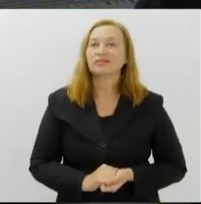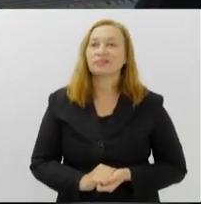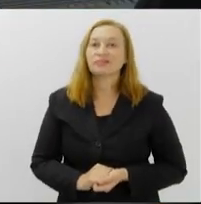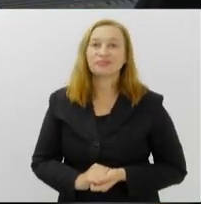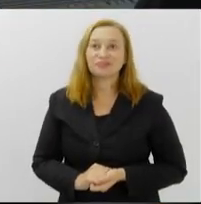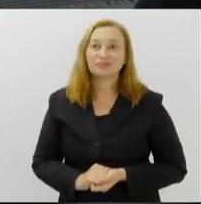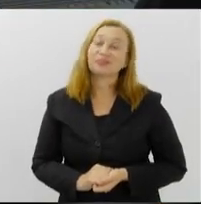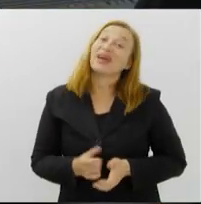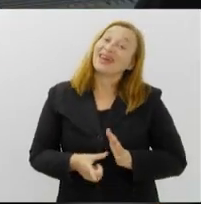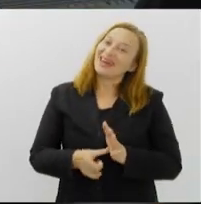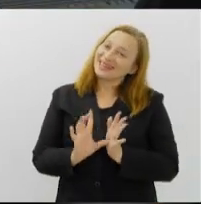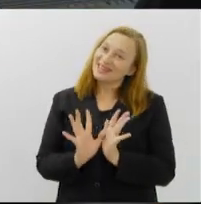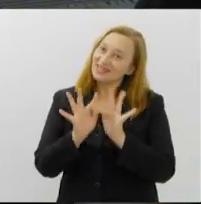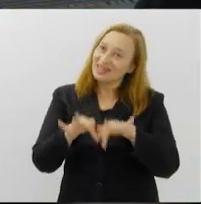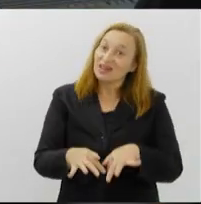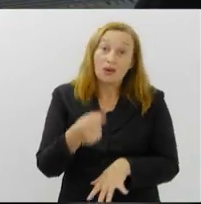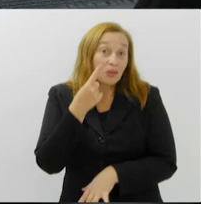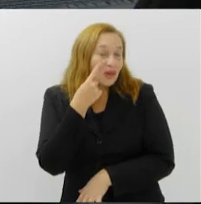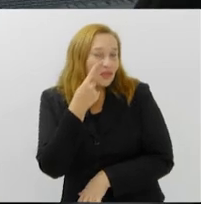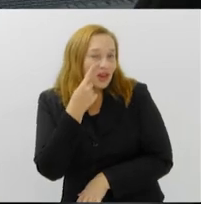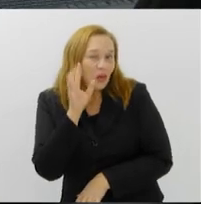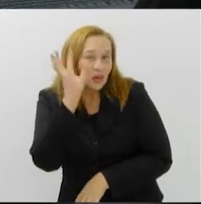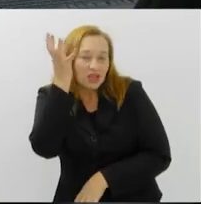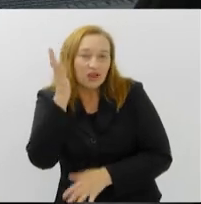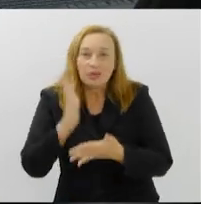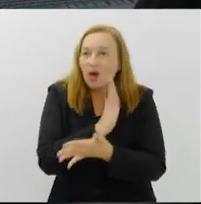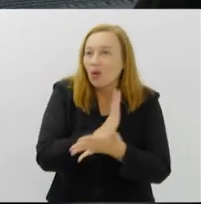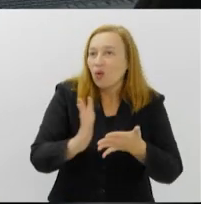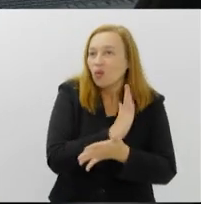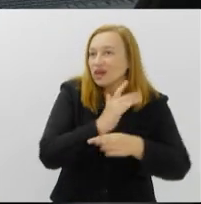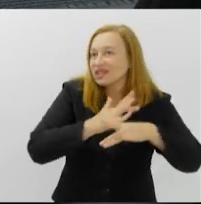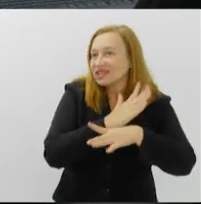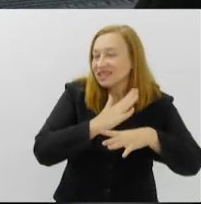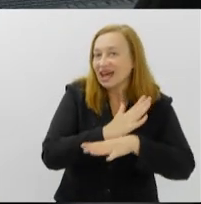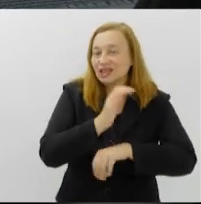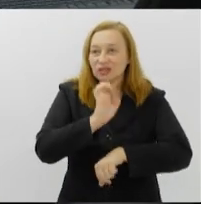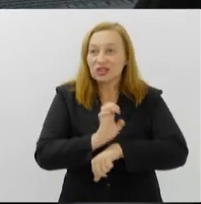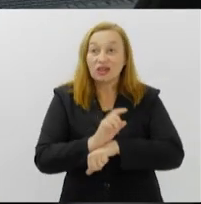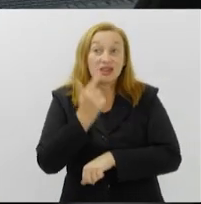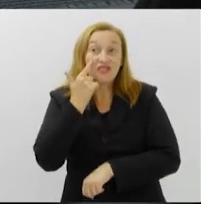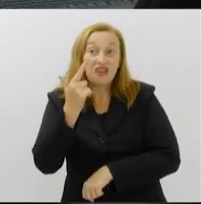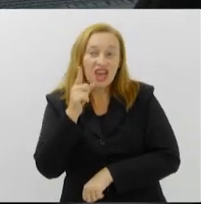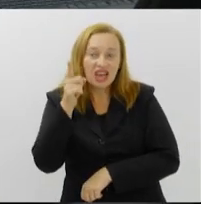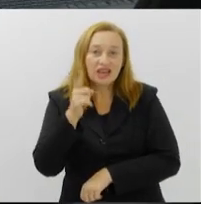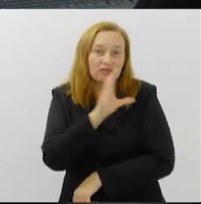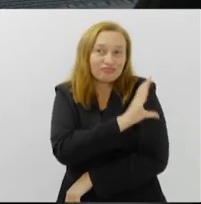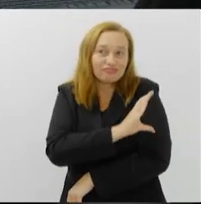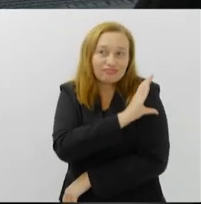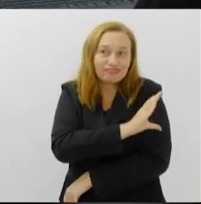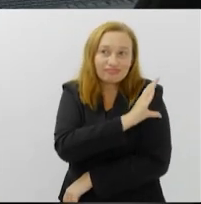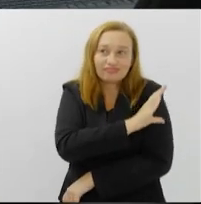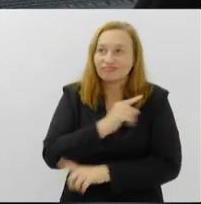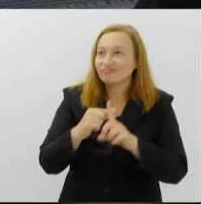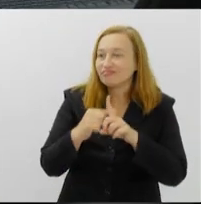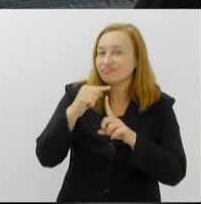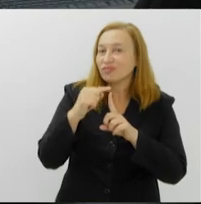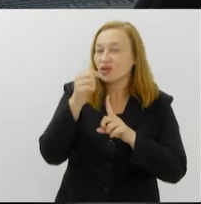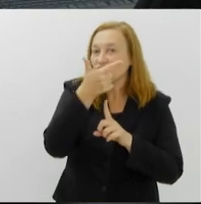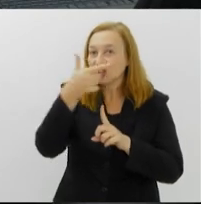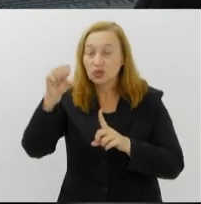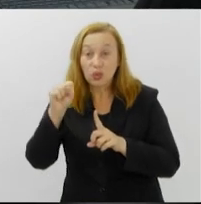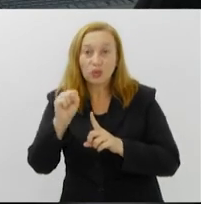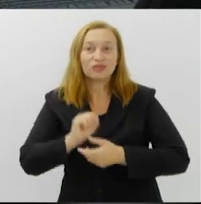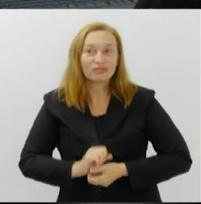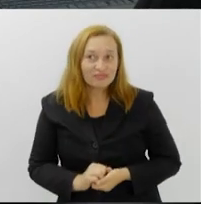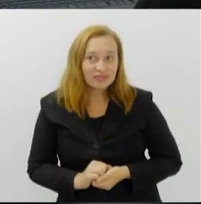E antes de encerrar, vamos dar uma olhada no tempo em algumas cidades no estado. Você vê aqui na tela, Campos dos Goitacazes, está com sol, 28